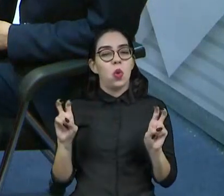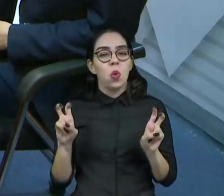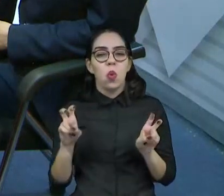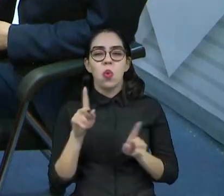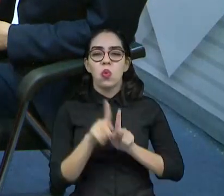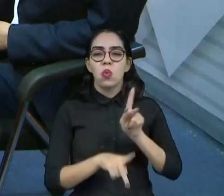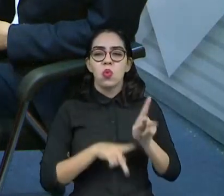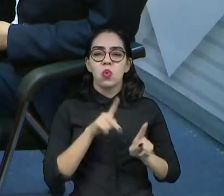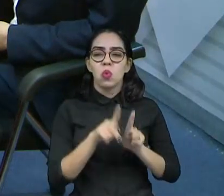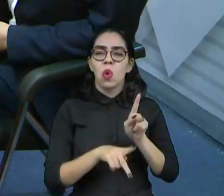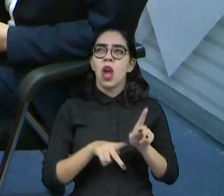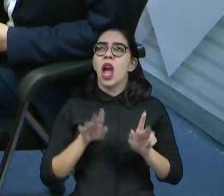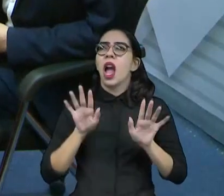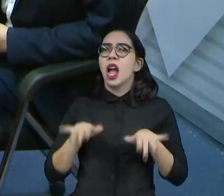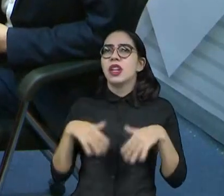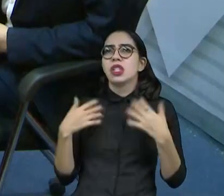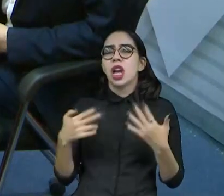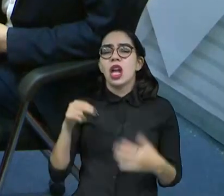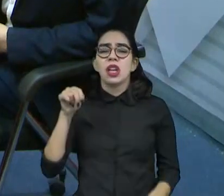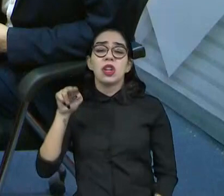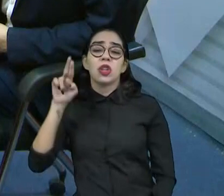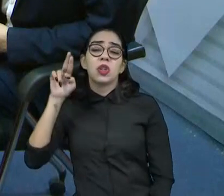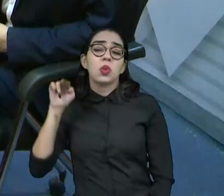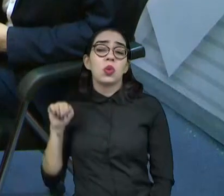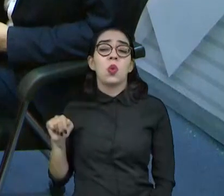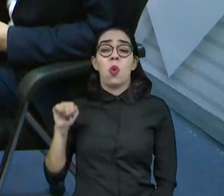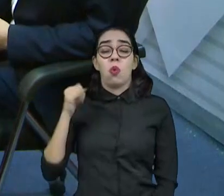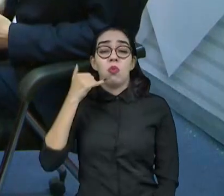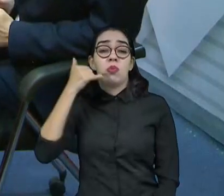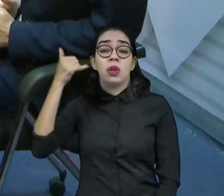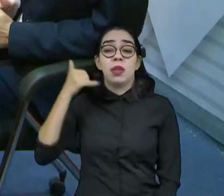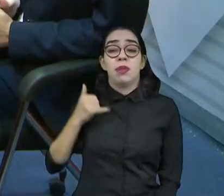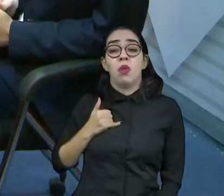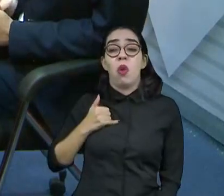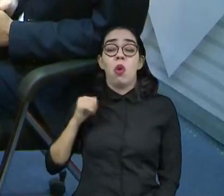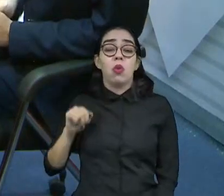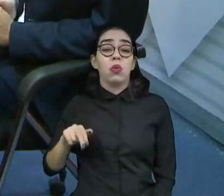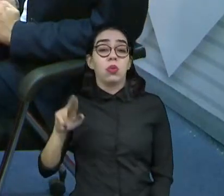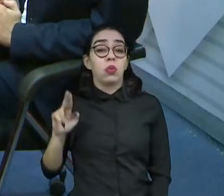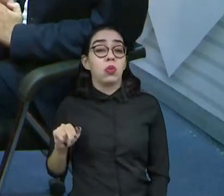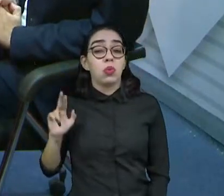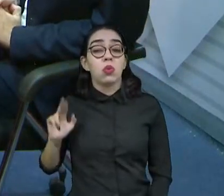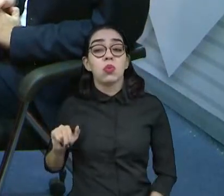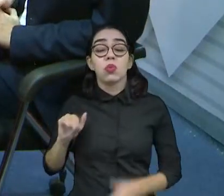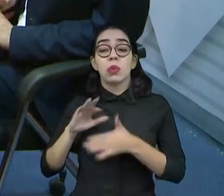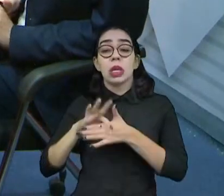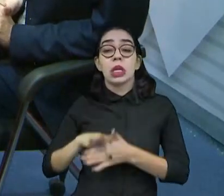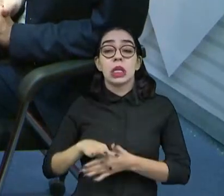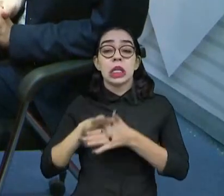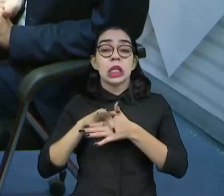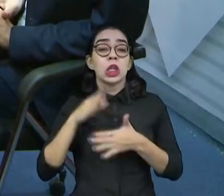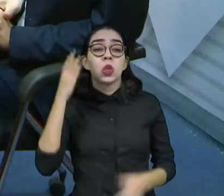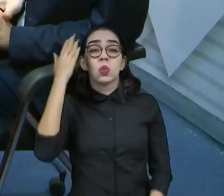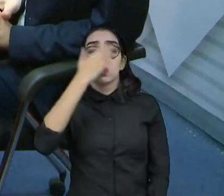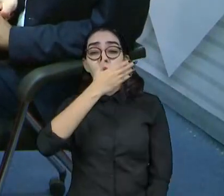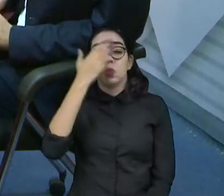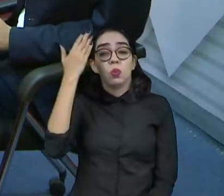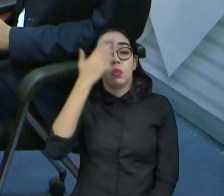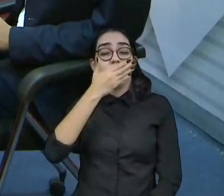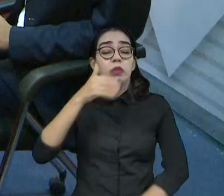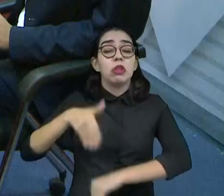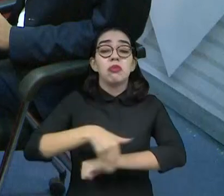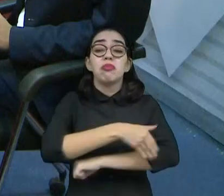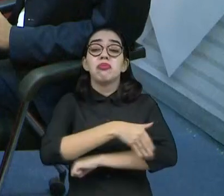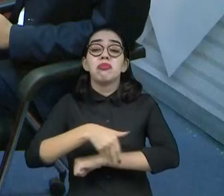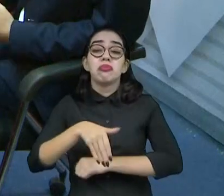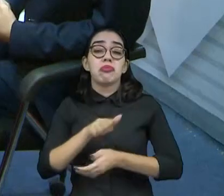diz isso para a gente. Eu nunca fui entrevistada. não acredito A gente não vê essas pessoas na rua. A gente não vê na rua. A gente não vê, não sabe,